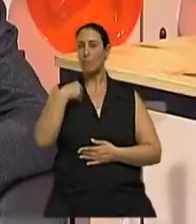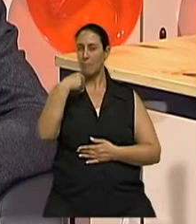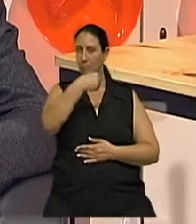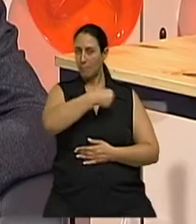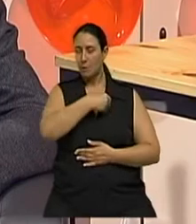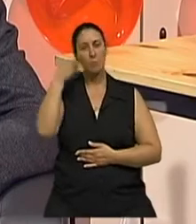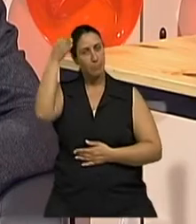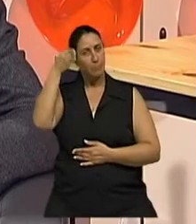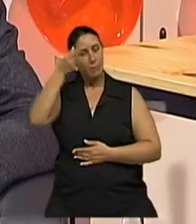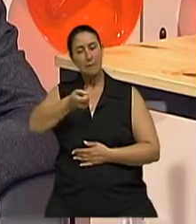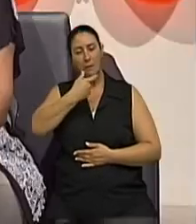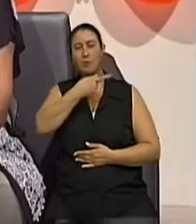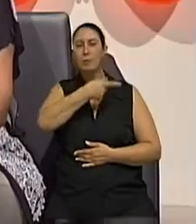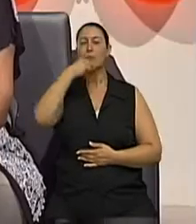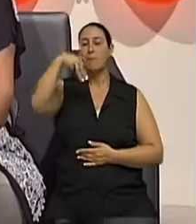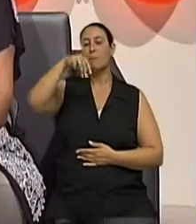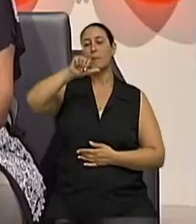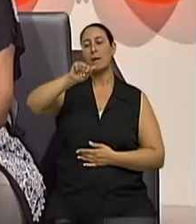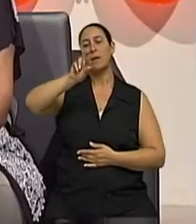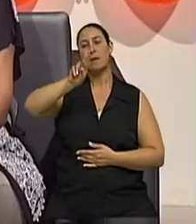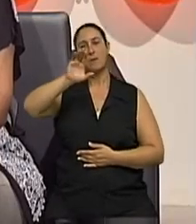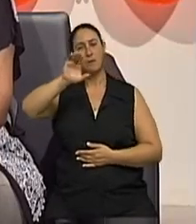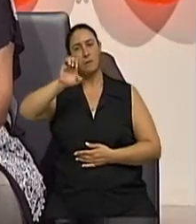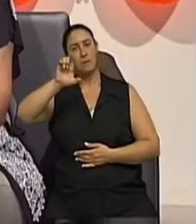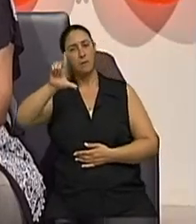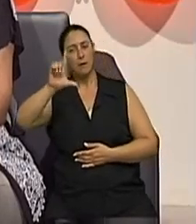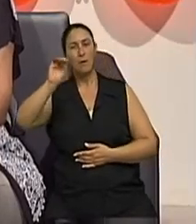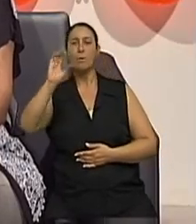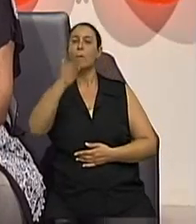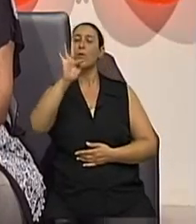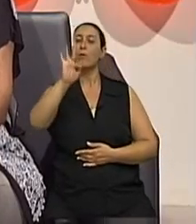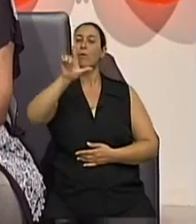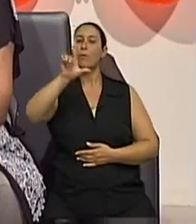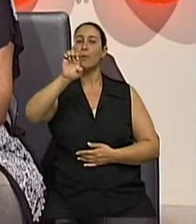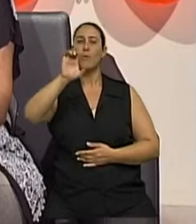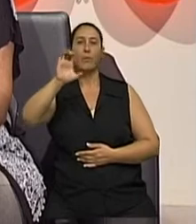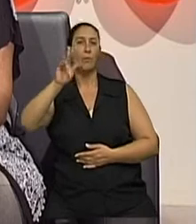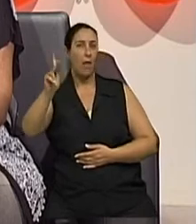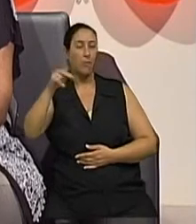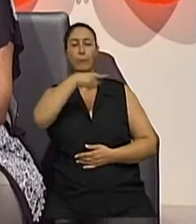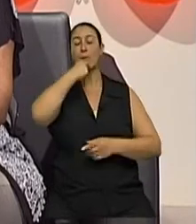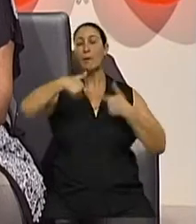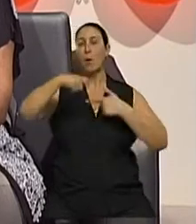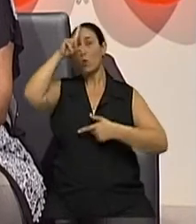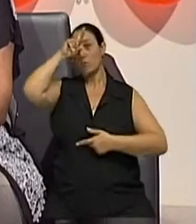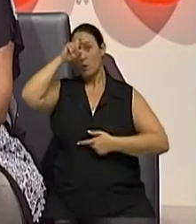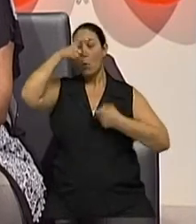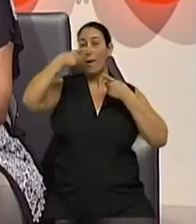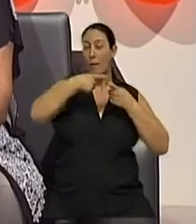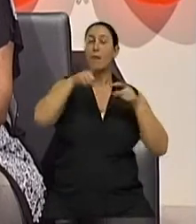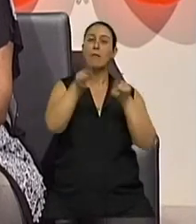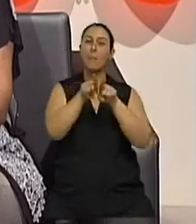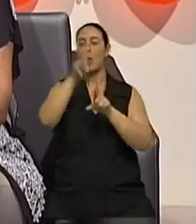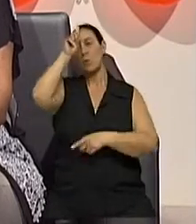Marcelo Pio de Almeida Fleck, coordenador do programa de Transtornos do Humor do Hospital de Clínicas de Porto Alegre e professor